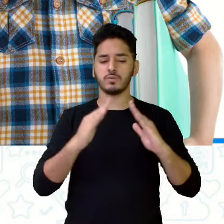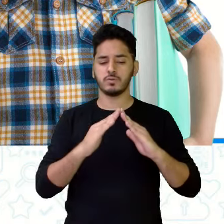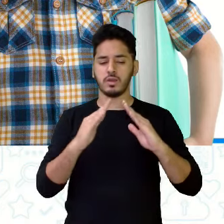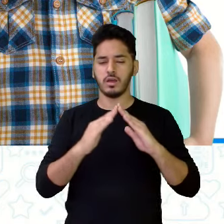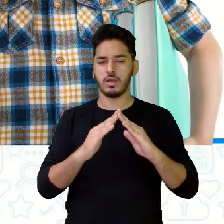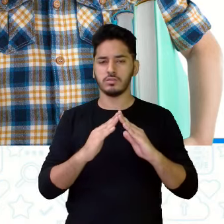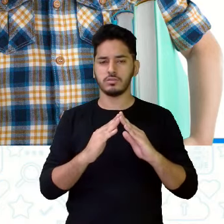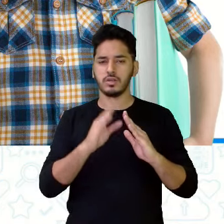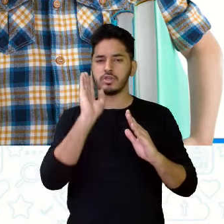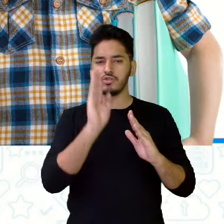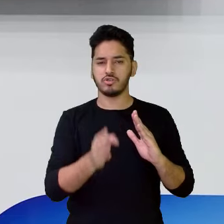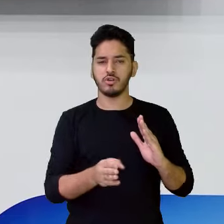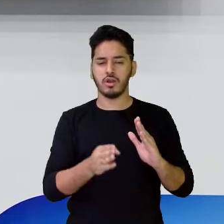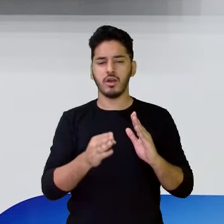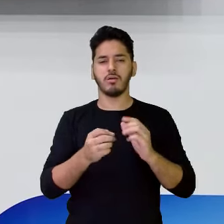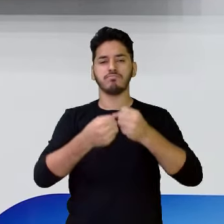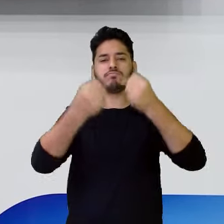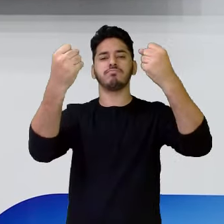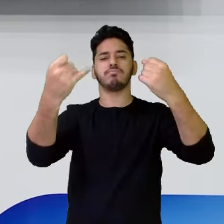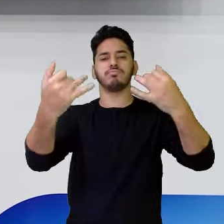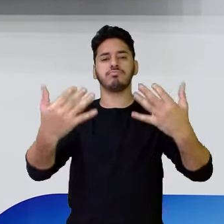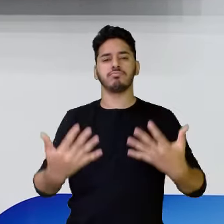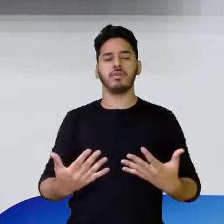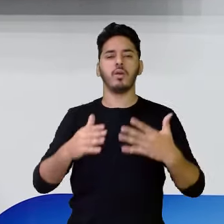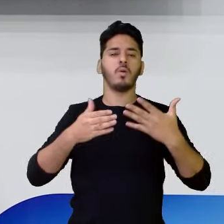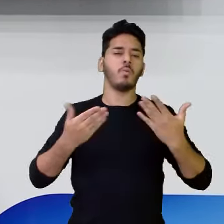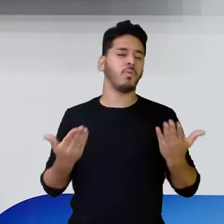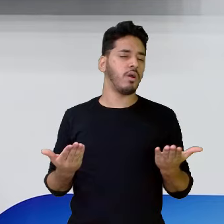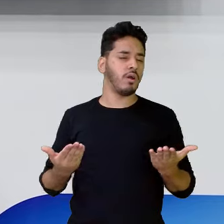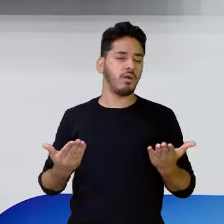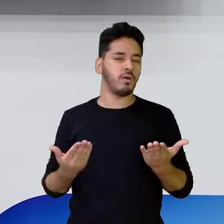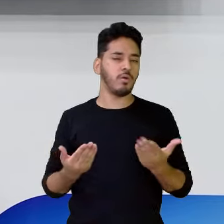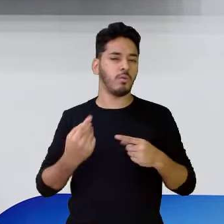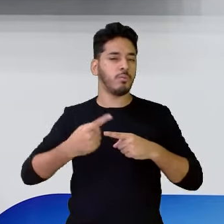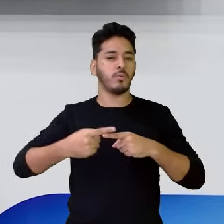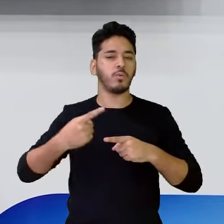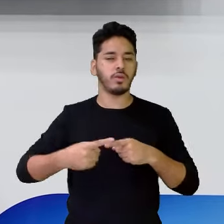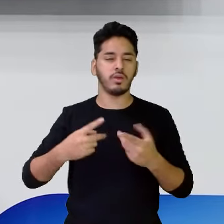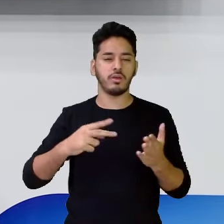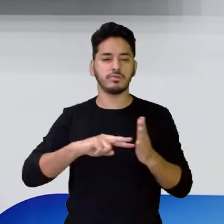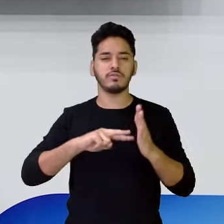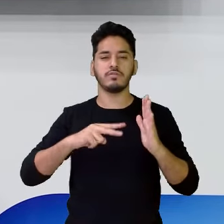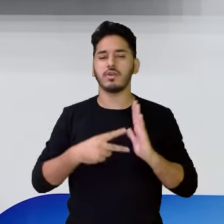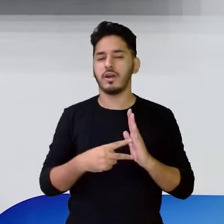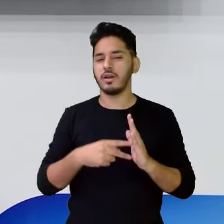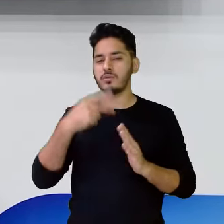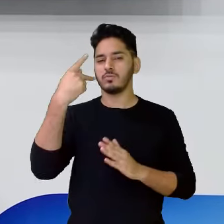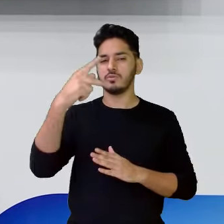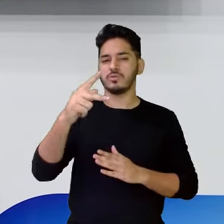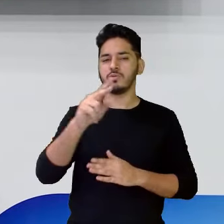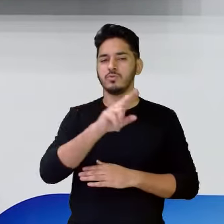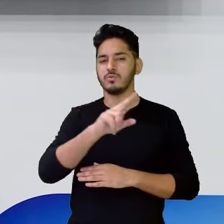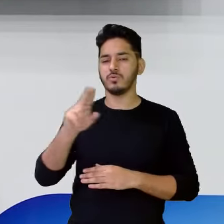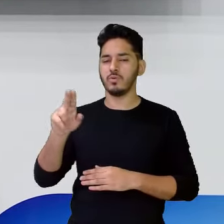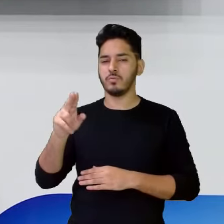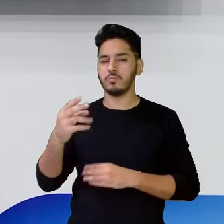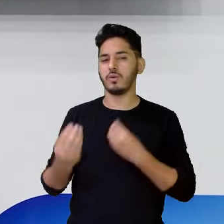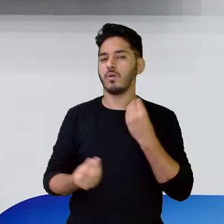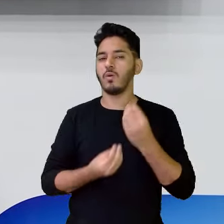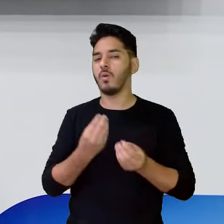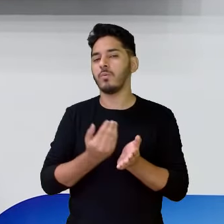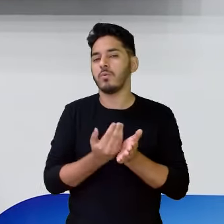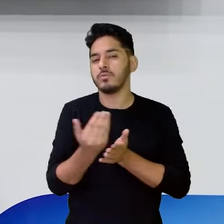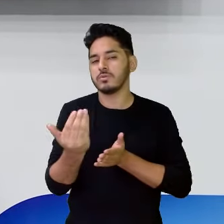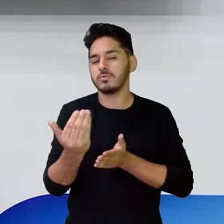contou para você? Qual é a origem do seu nome? O significado, como também aí a origem do seu